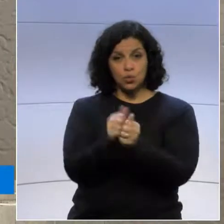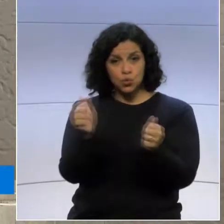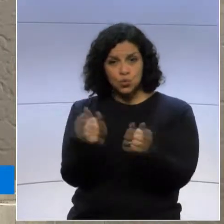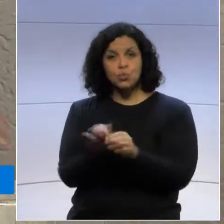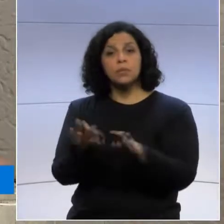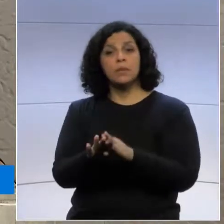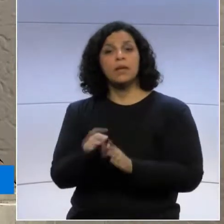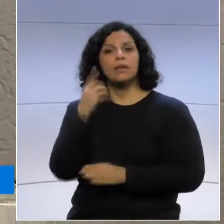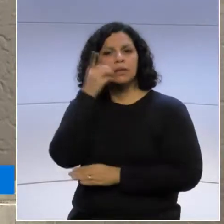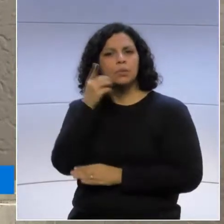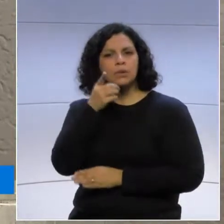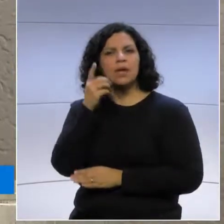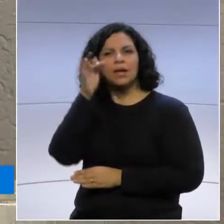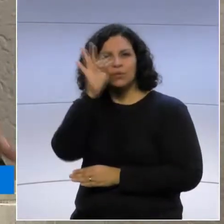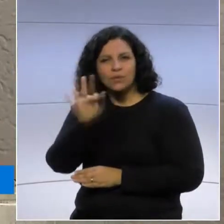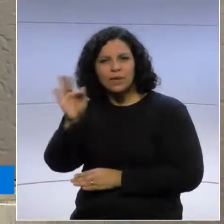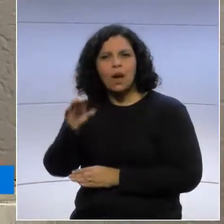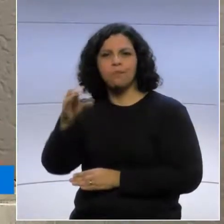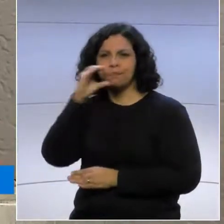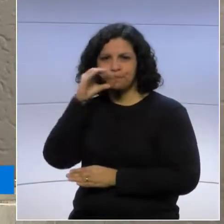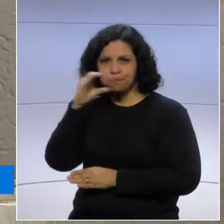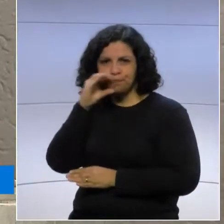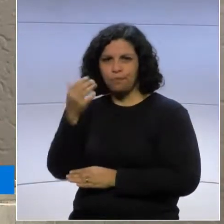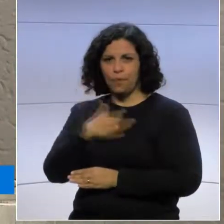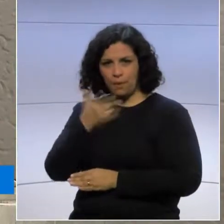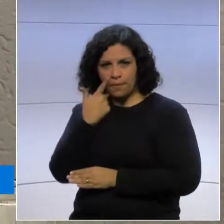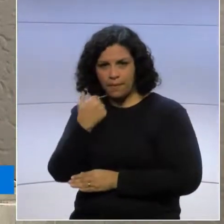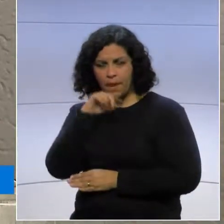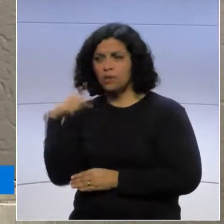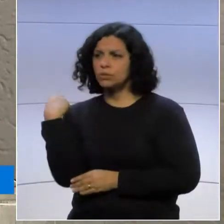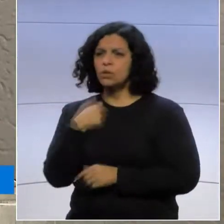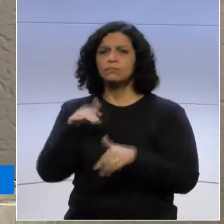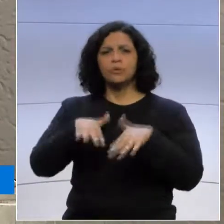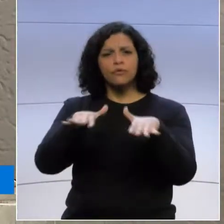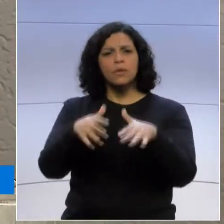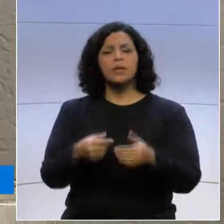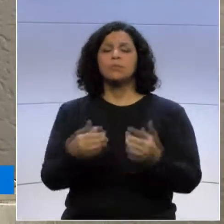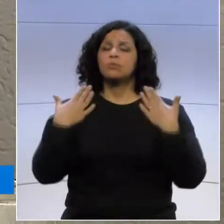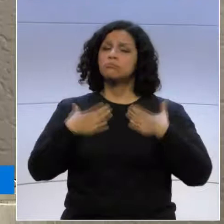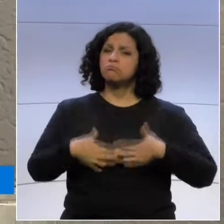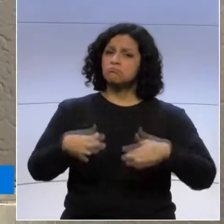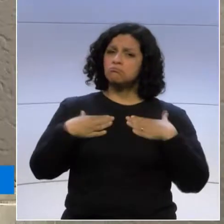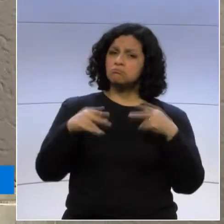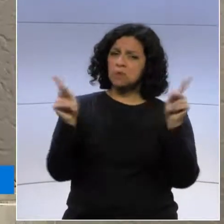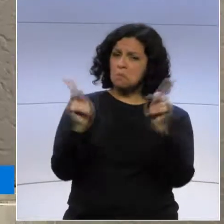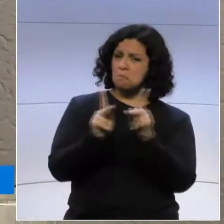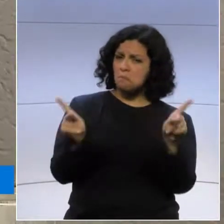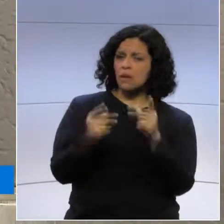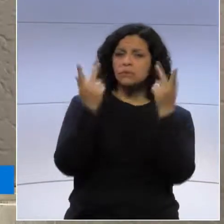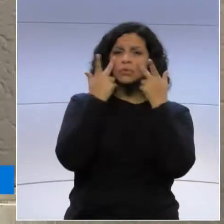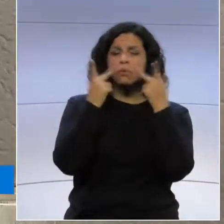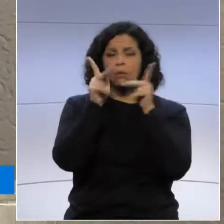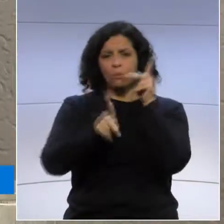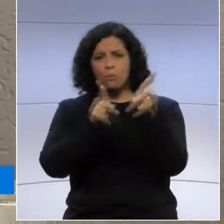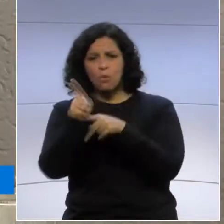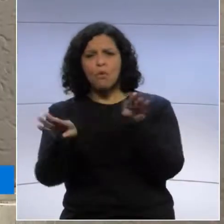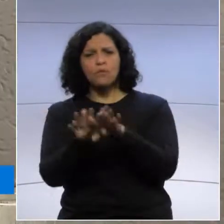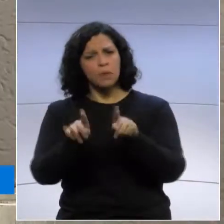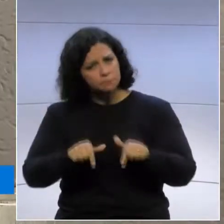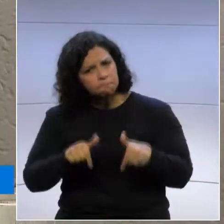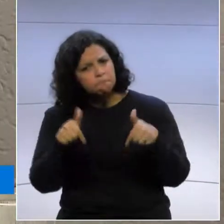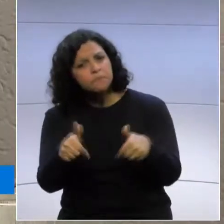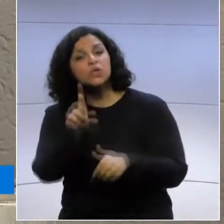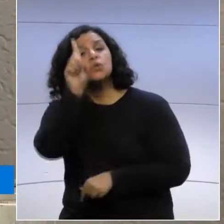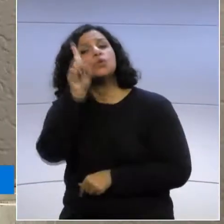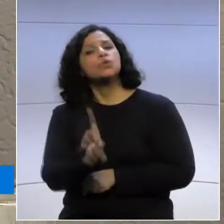Boca Aberta, nesse primeiro manifesto pacífico, manifesto inteiramente pacífico, população exercendo o seu